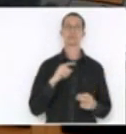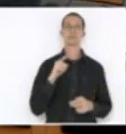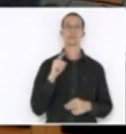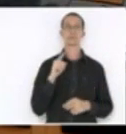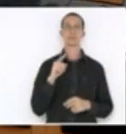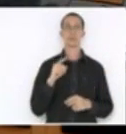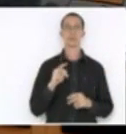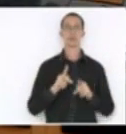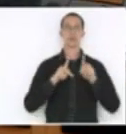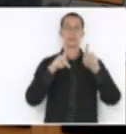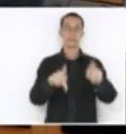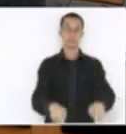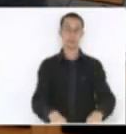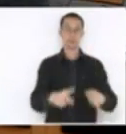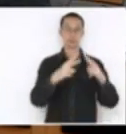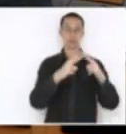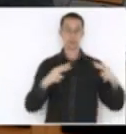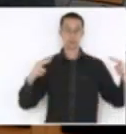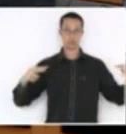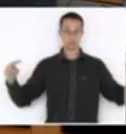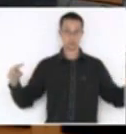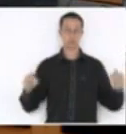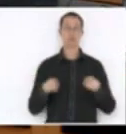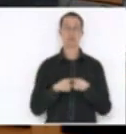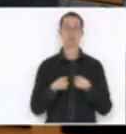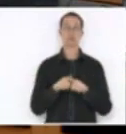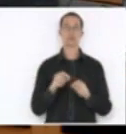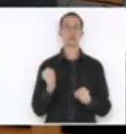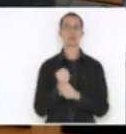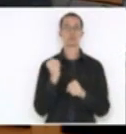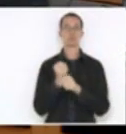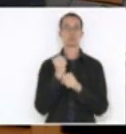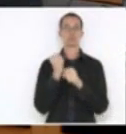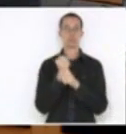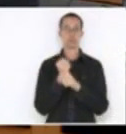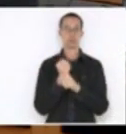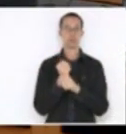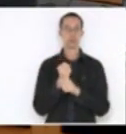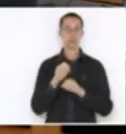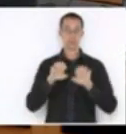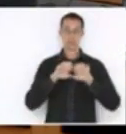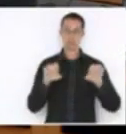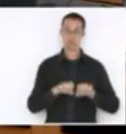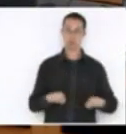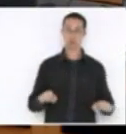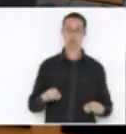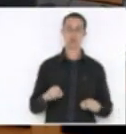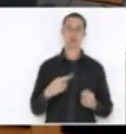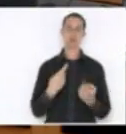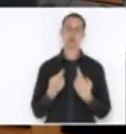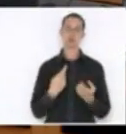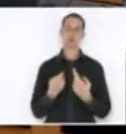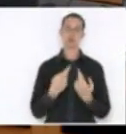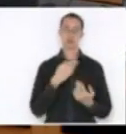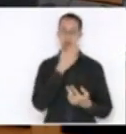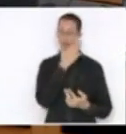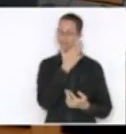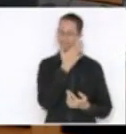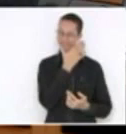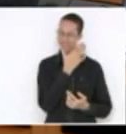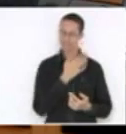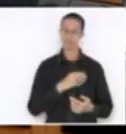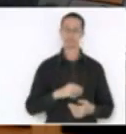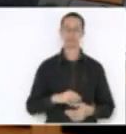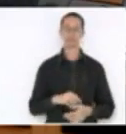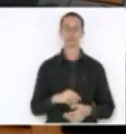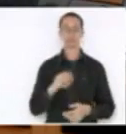obras de infraestrutura rodoviárias estaduais. Eu me lembro que, na ocasião, logo que